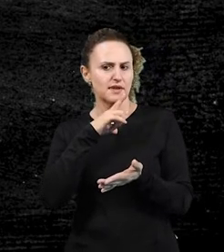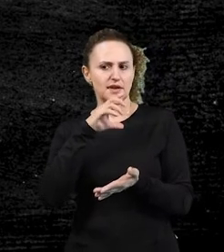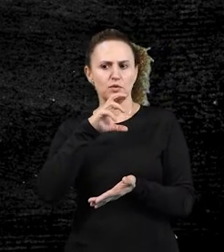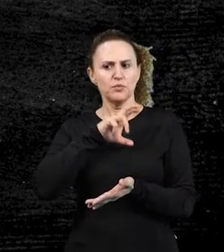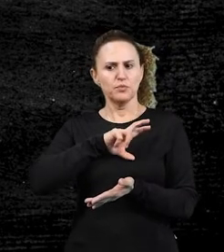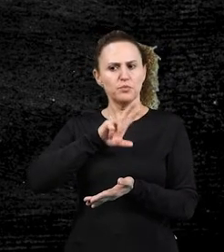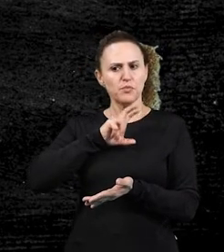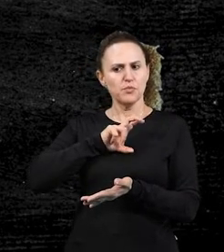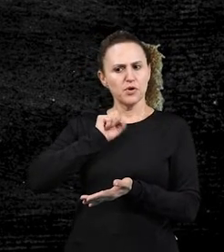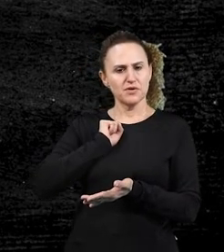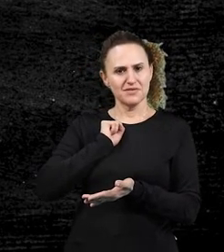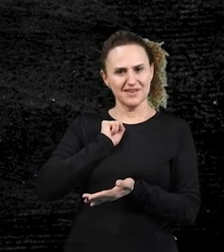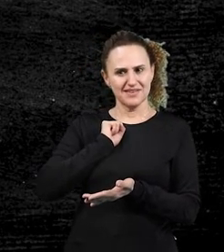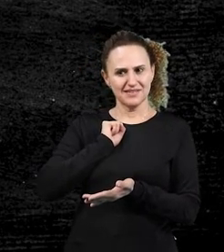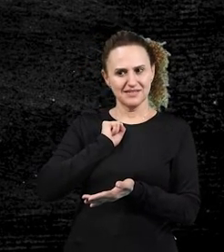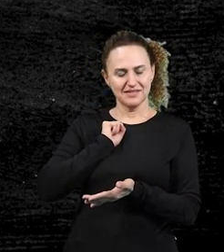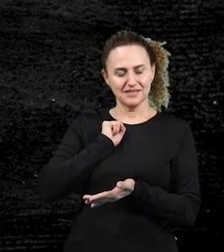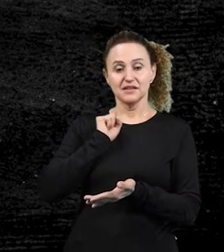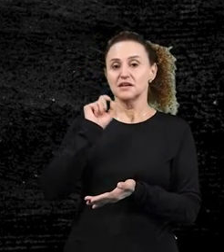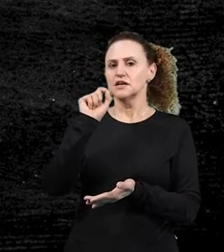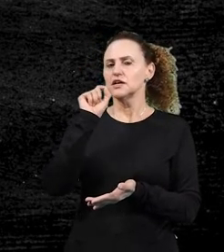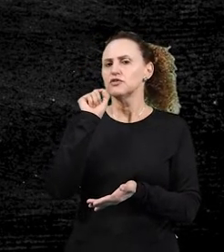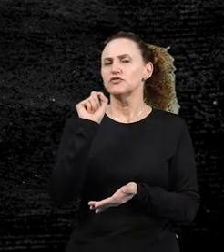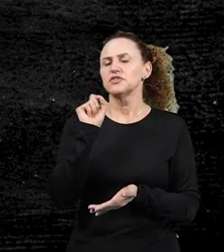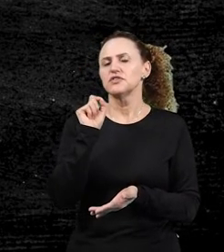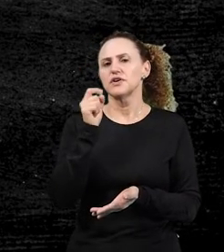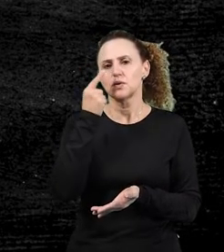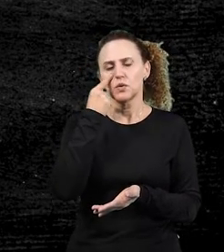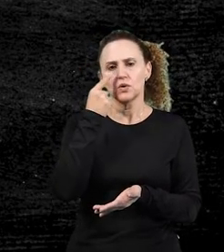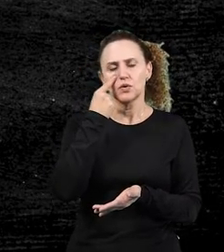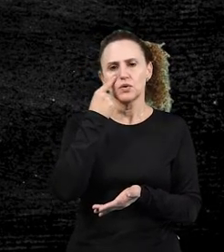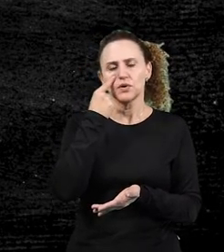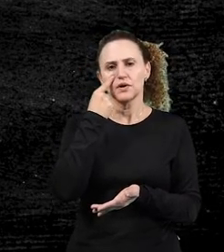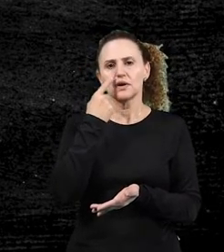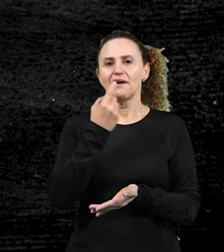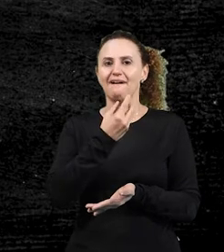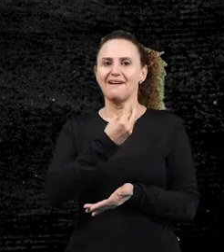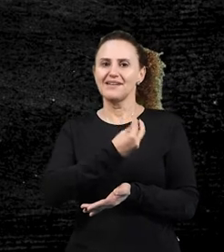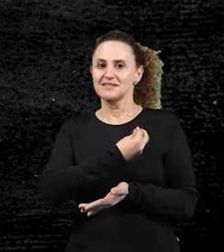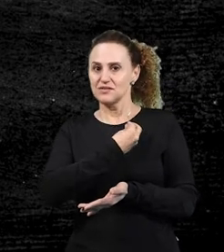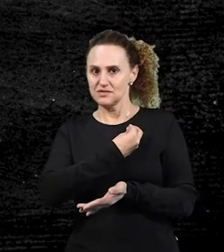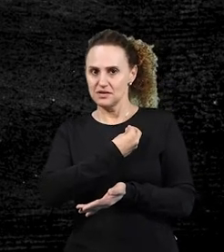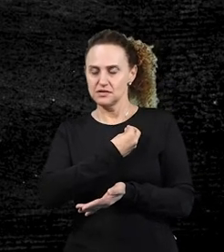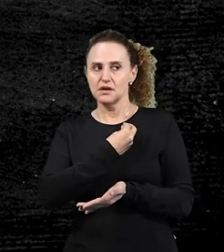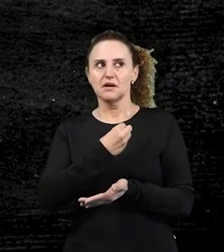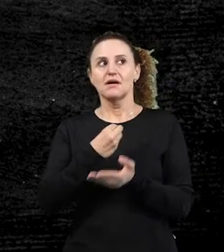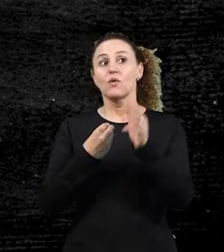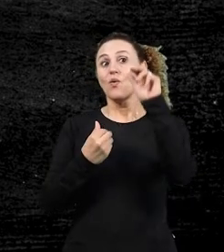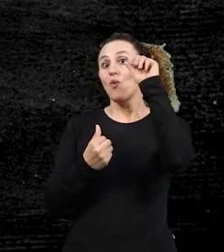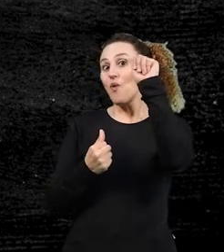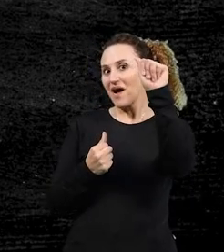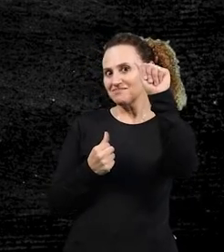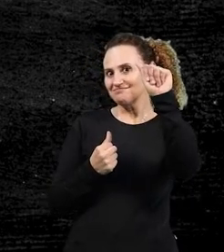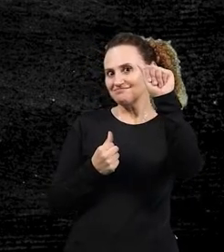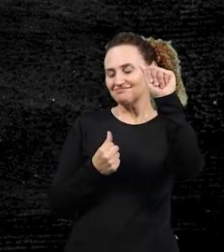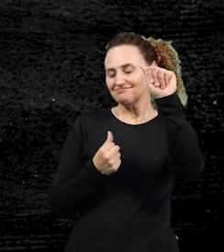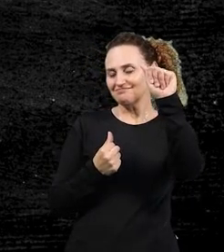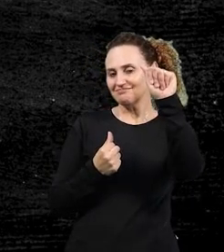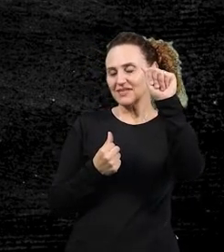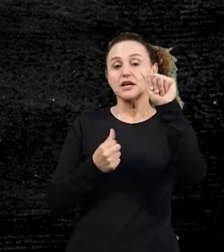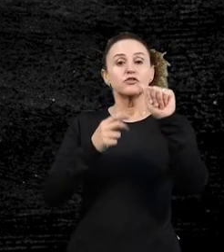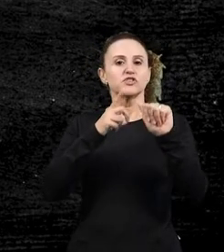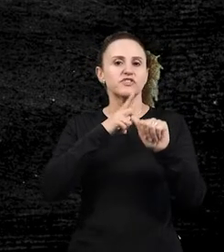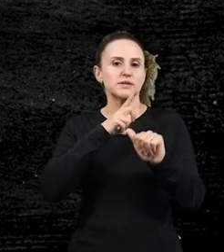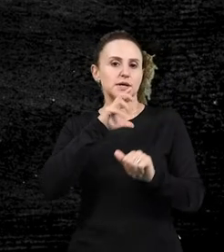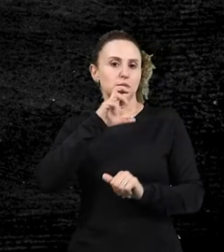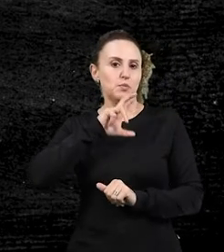sabe que está no masculino porque você vai opor essa ausência com a presença do A. Então, você vai ter